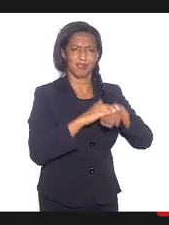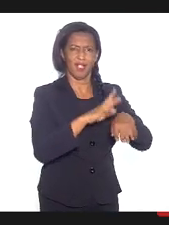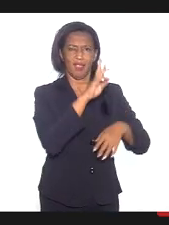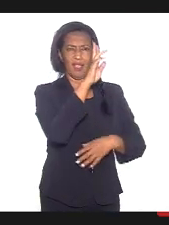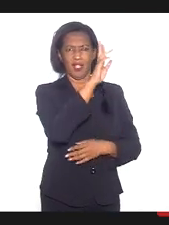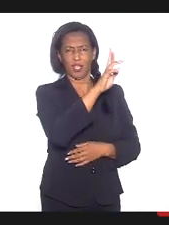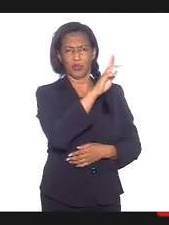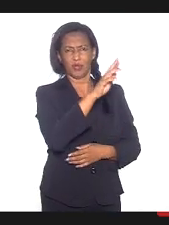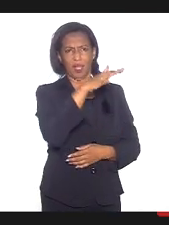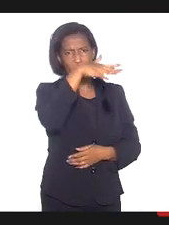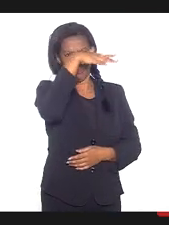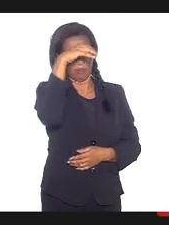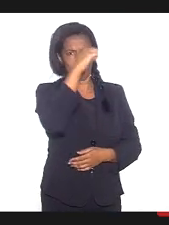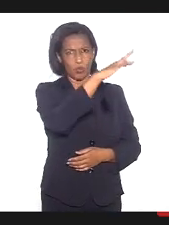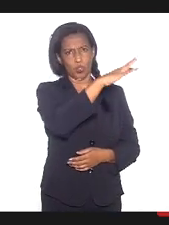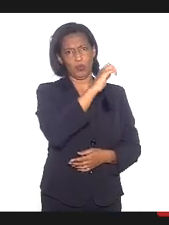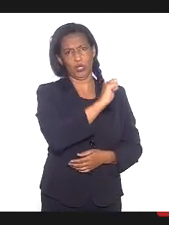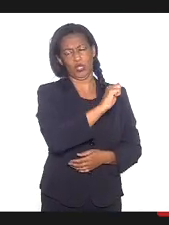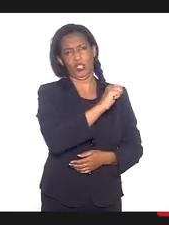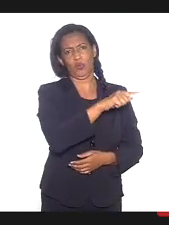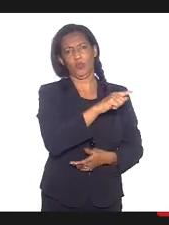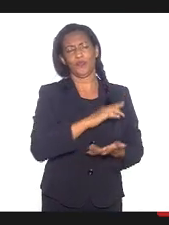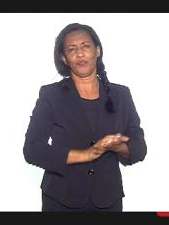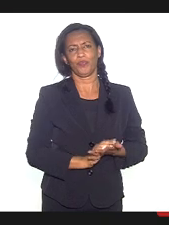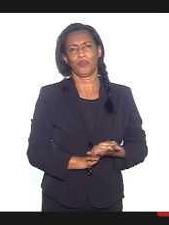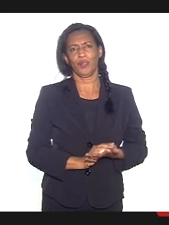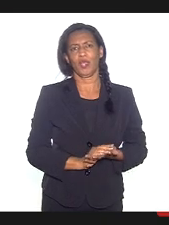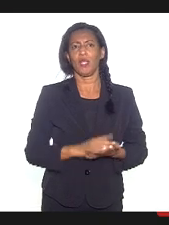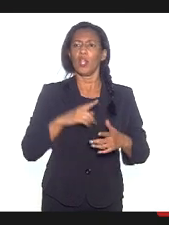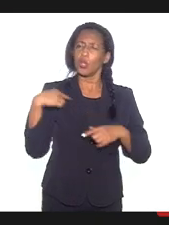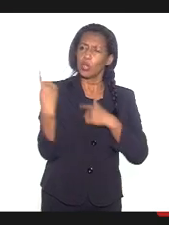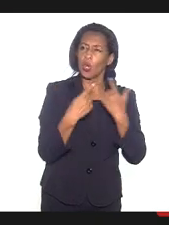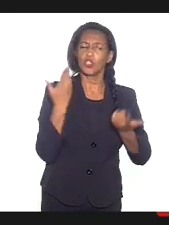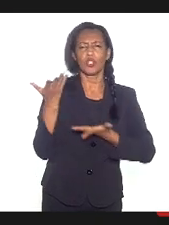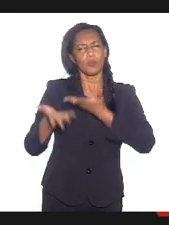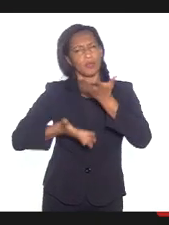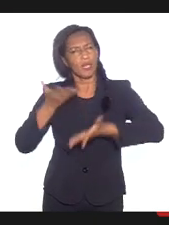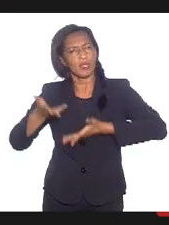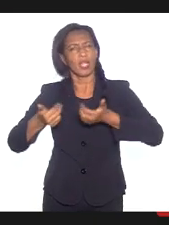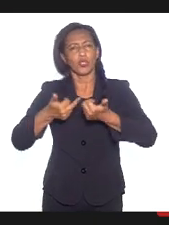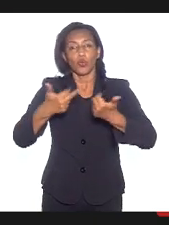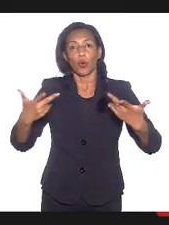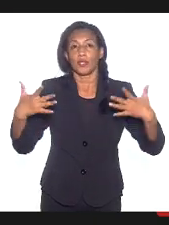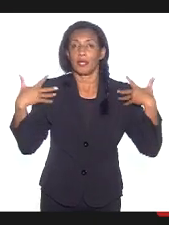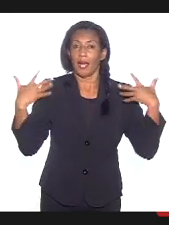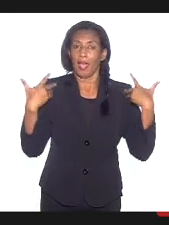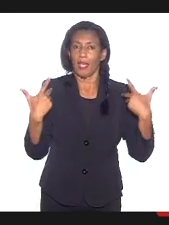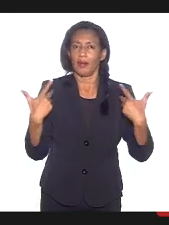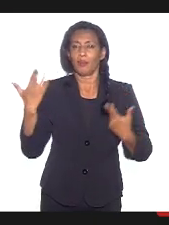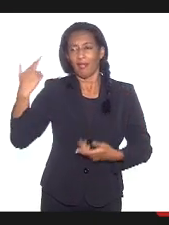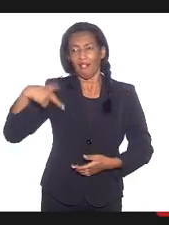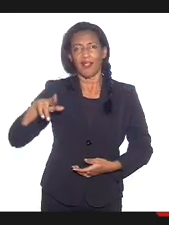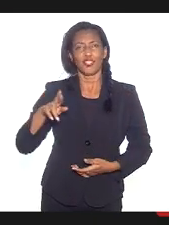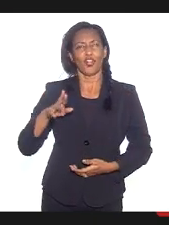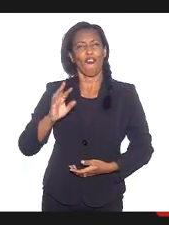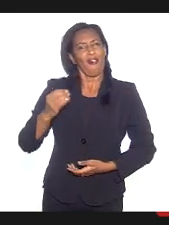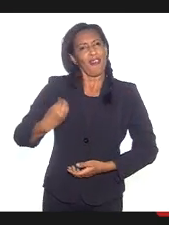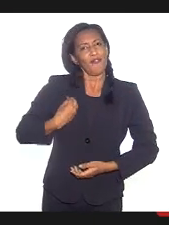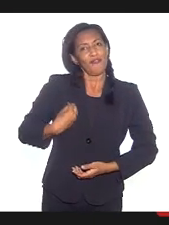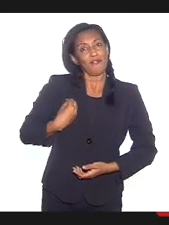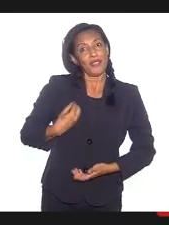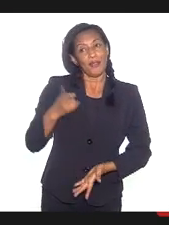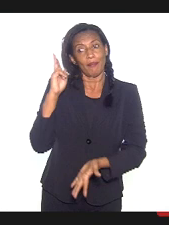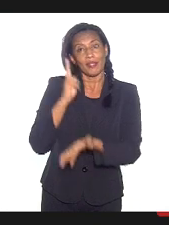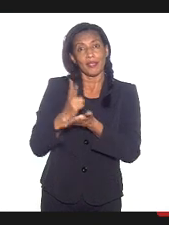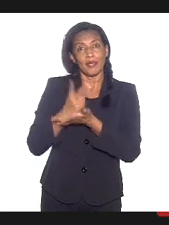Infelizmente, nós gostaríamos de tratar de outras coisas. E tratamos muitas coisas alegres, também, porque religião é vida. Mas, infelizmente, sempre